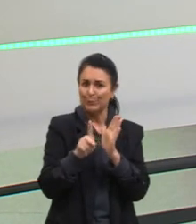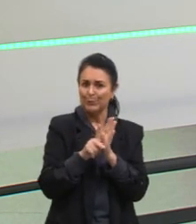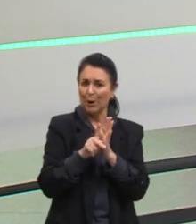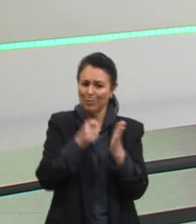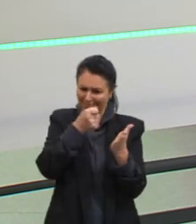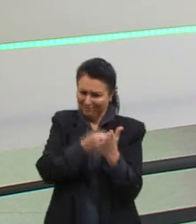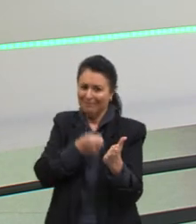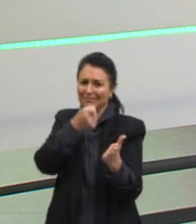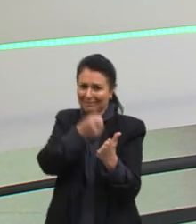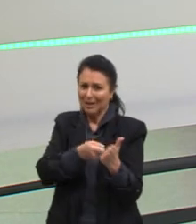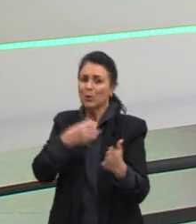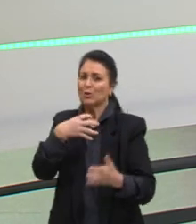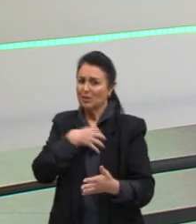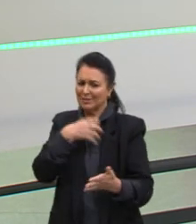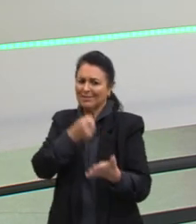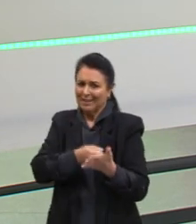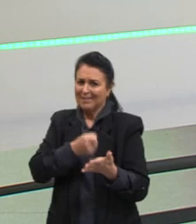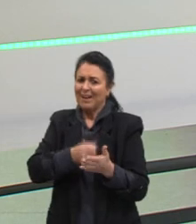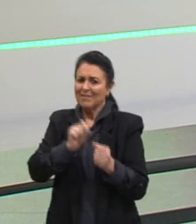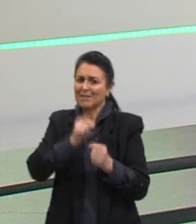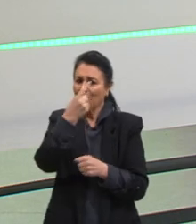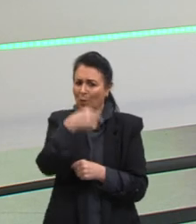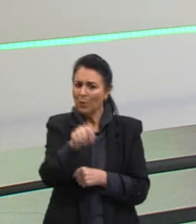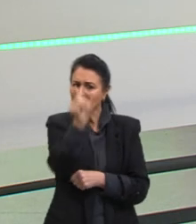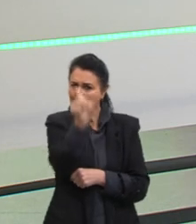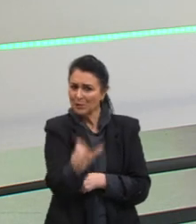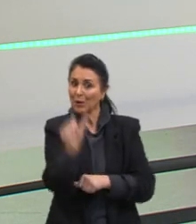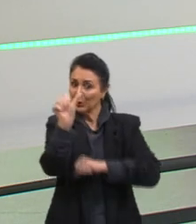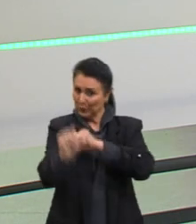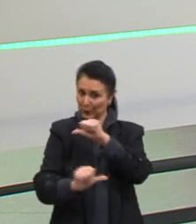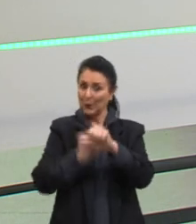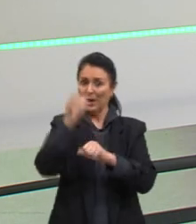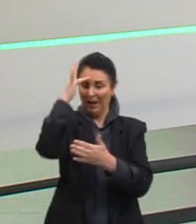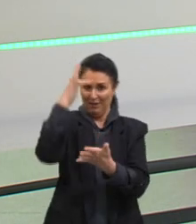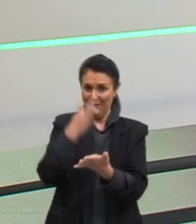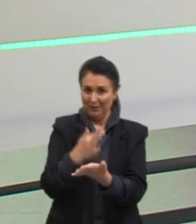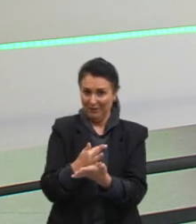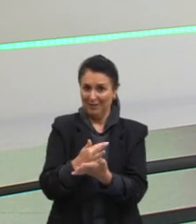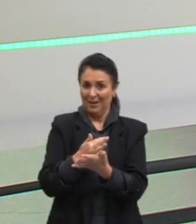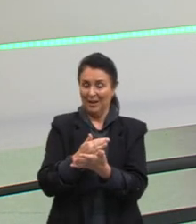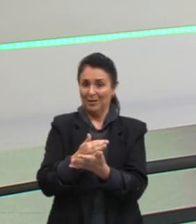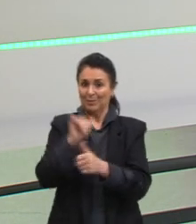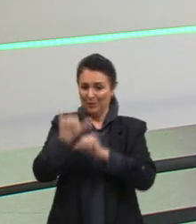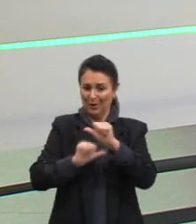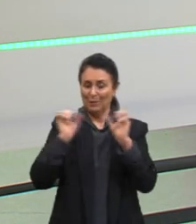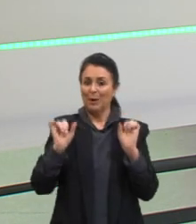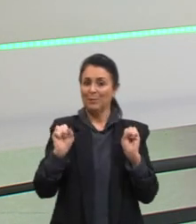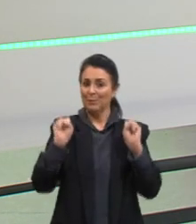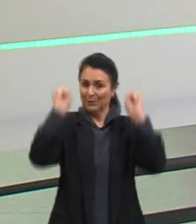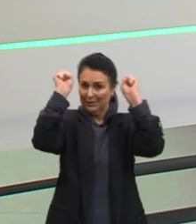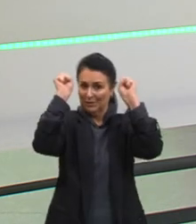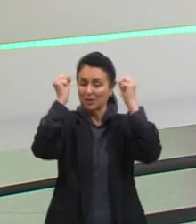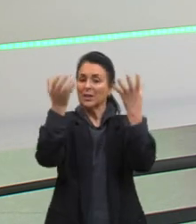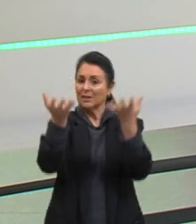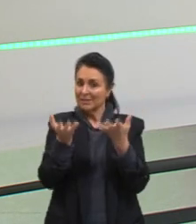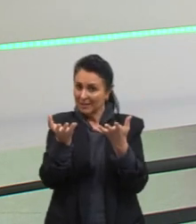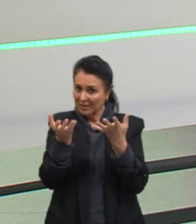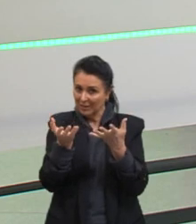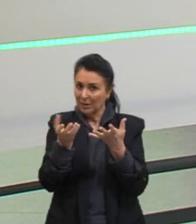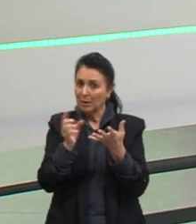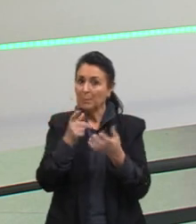sua própria maneira de tentar propagandiar a fé protestante, que para eles era correta. Então, eles não